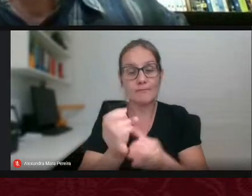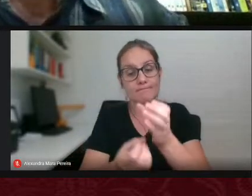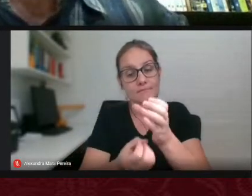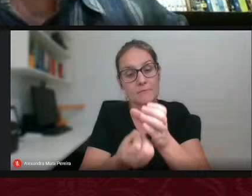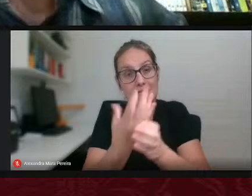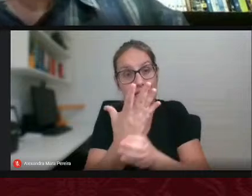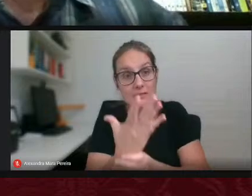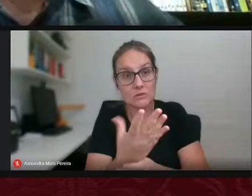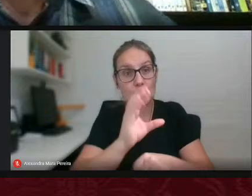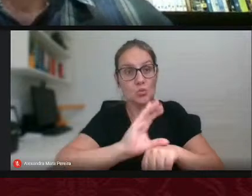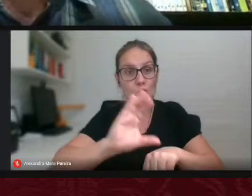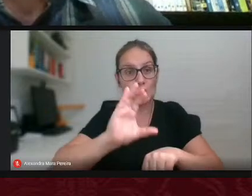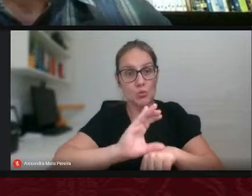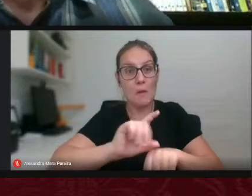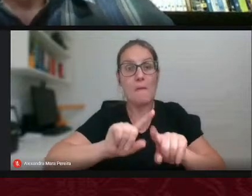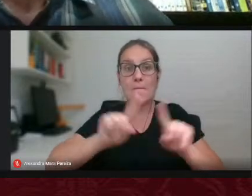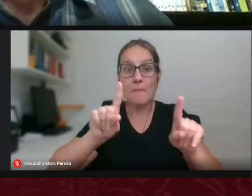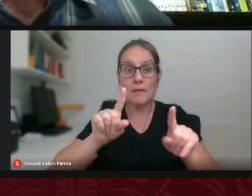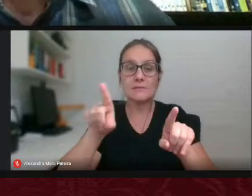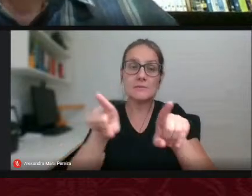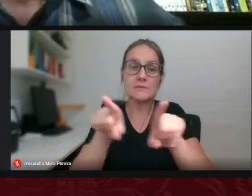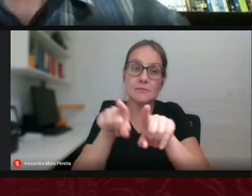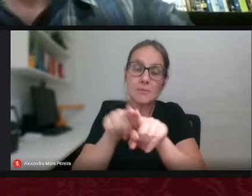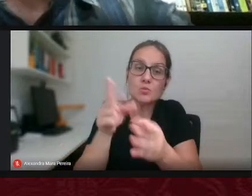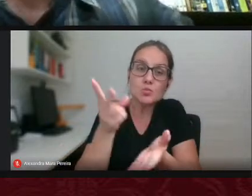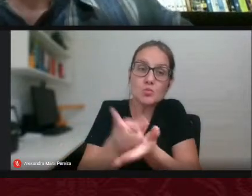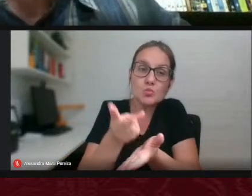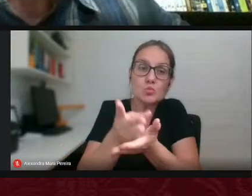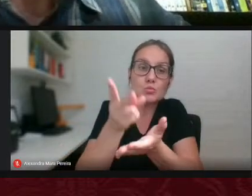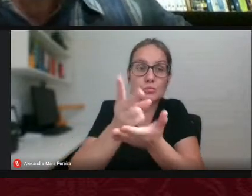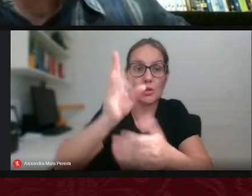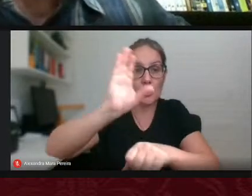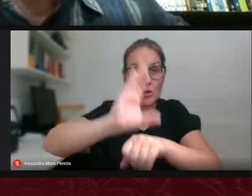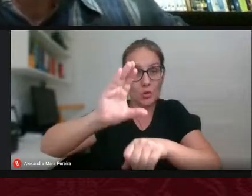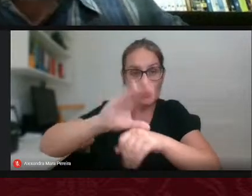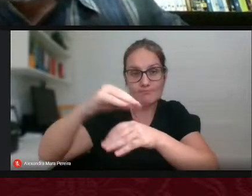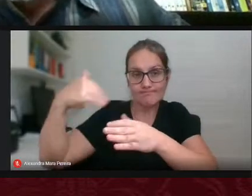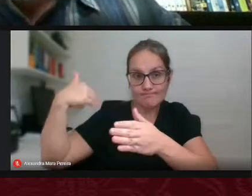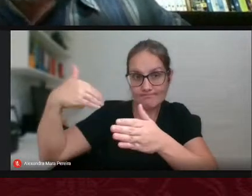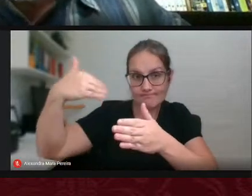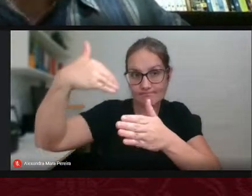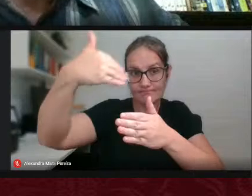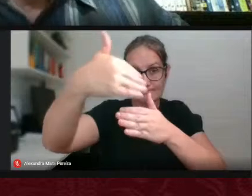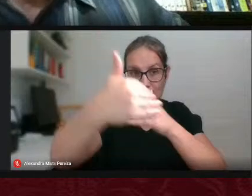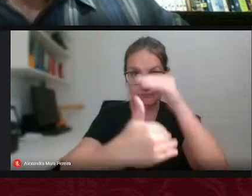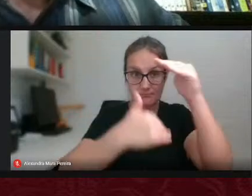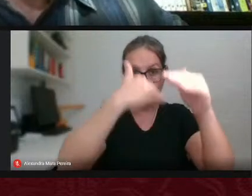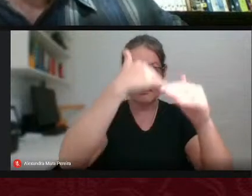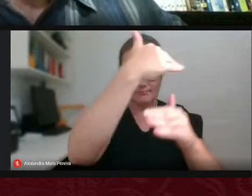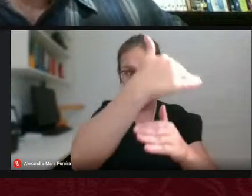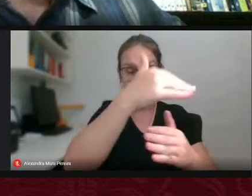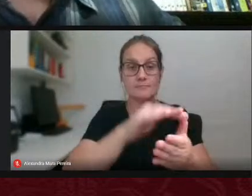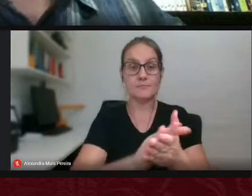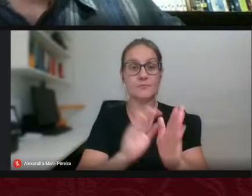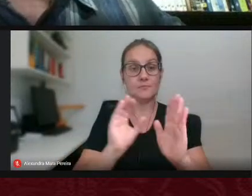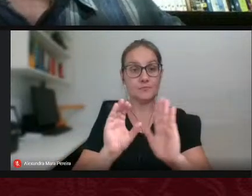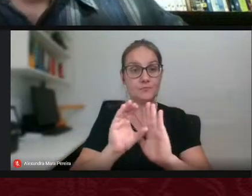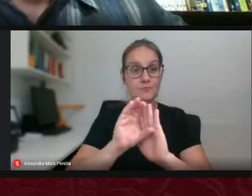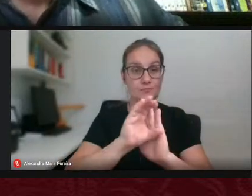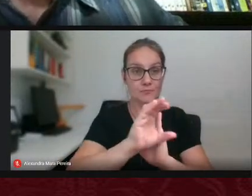implantação do curso como também para o curso como um todo ao longo do tempo né então nessa sessão